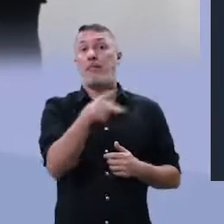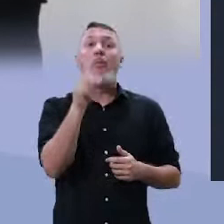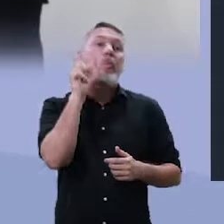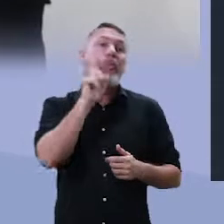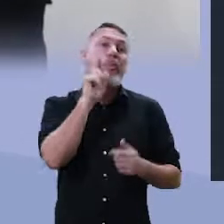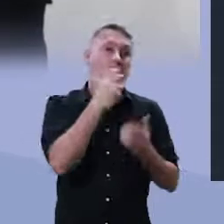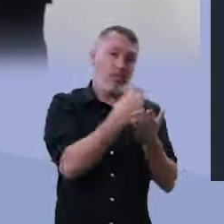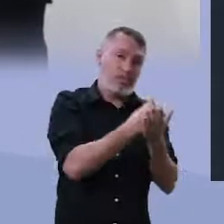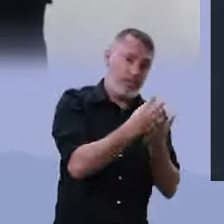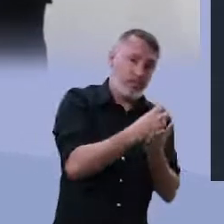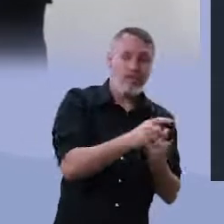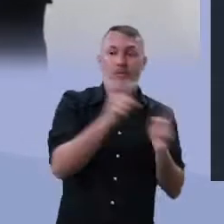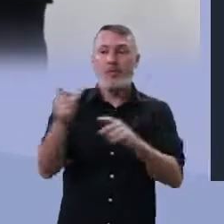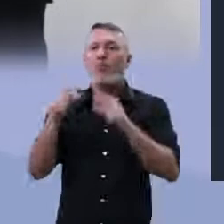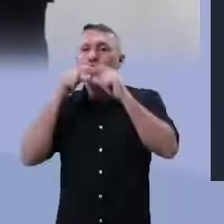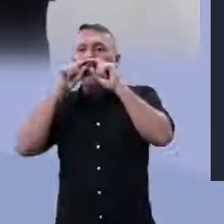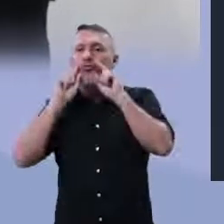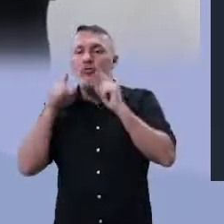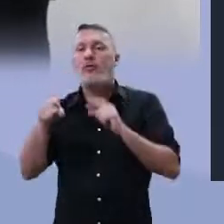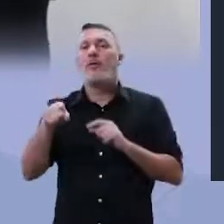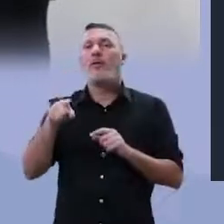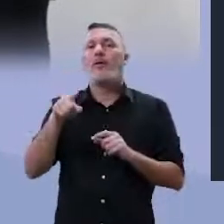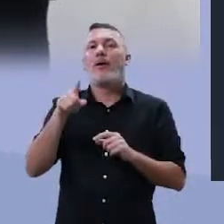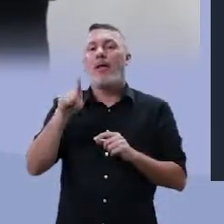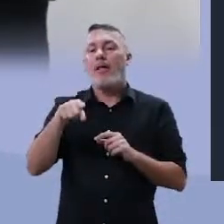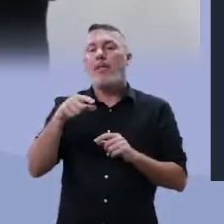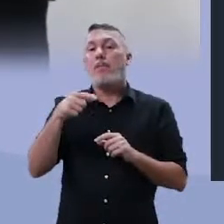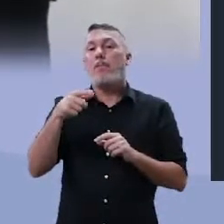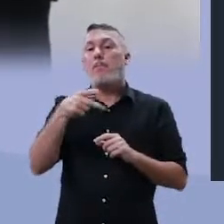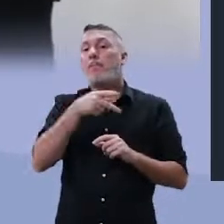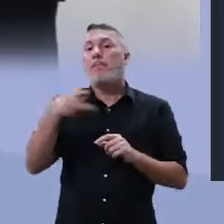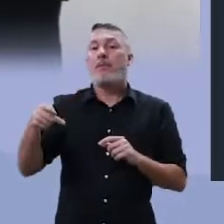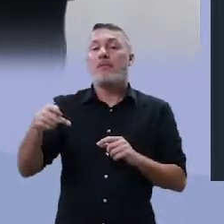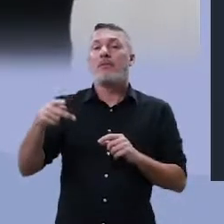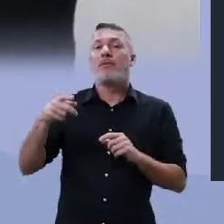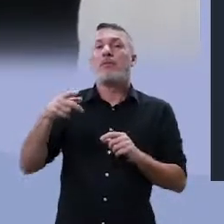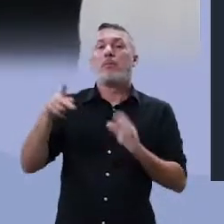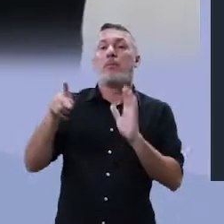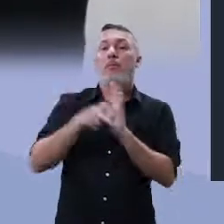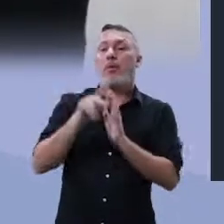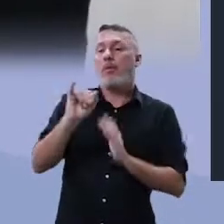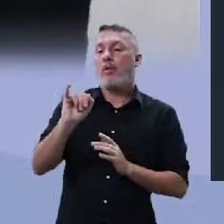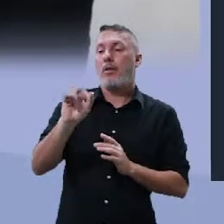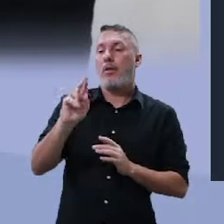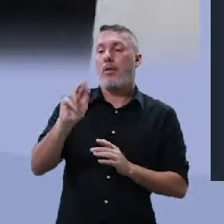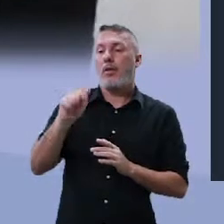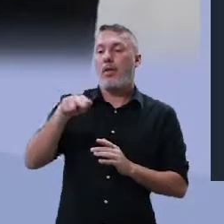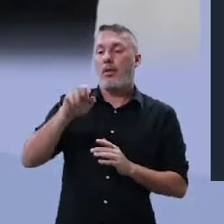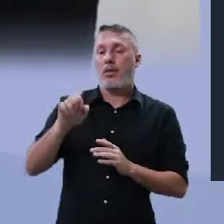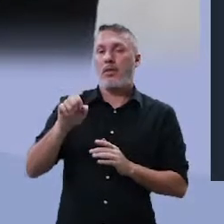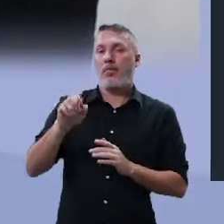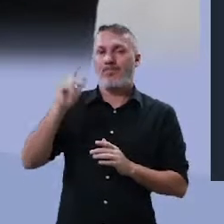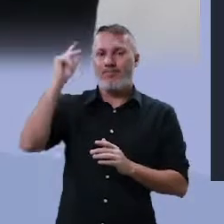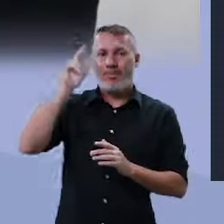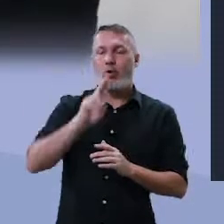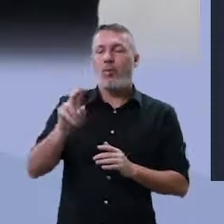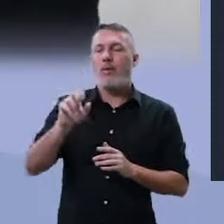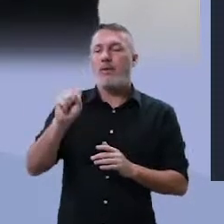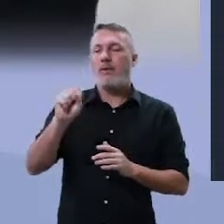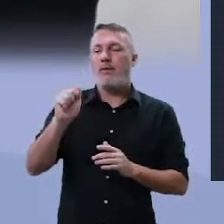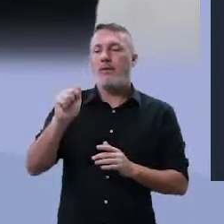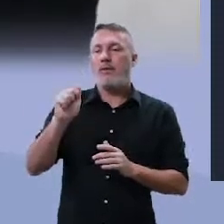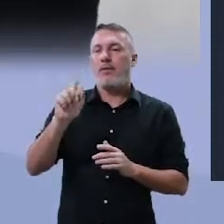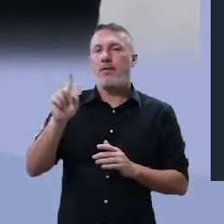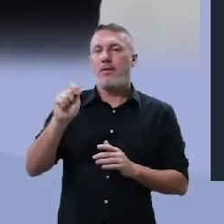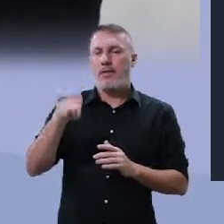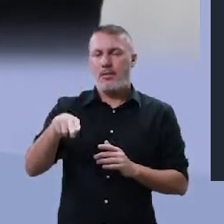foi presidente dos Estados Unidos, e o Saddam Hussein era o grande representante do Iraque. No período em que o